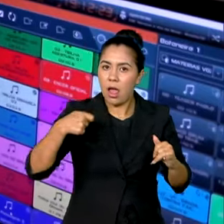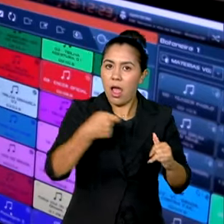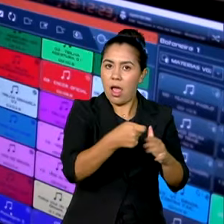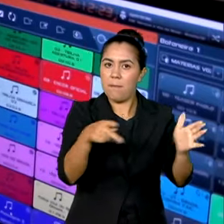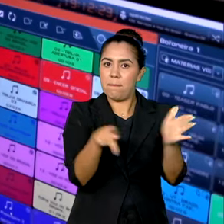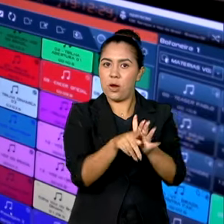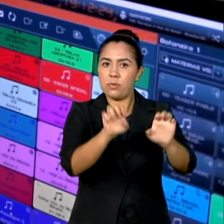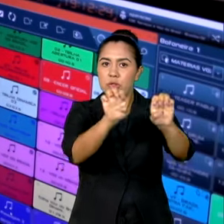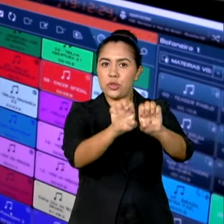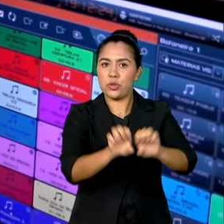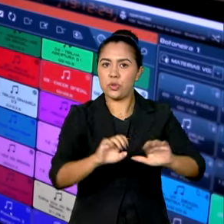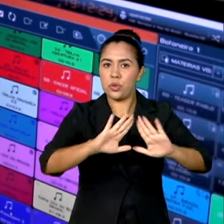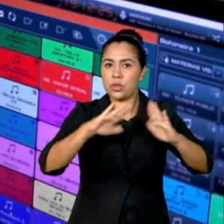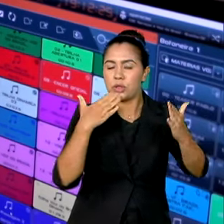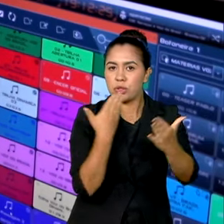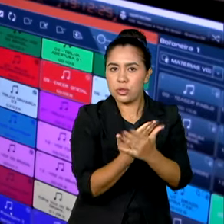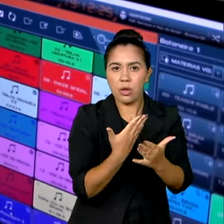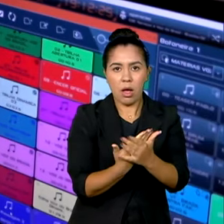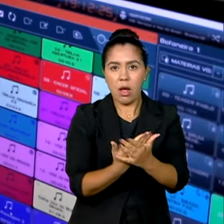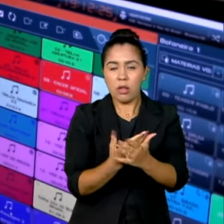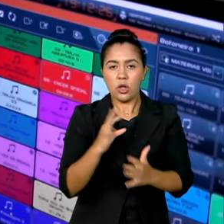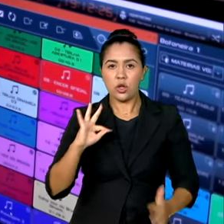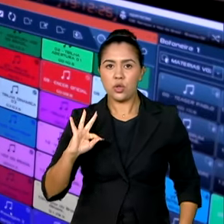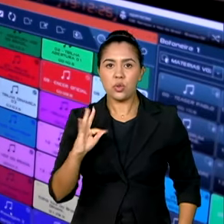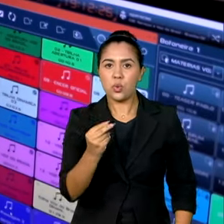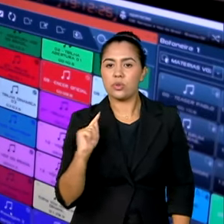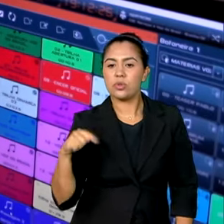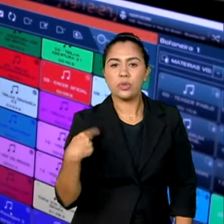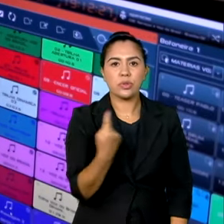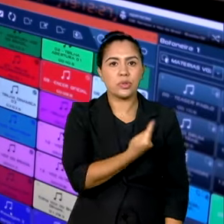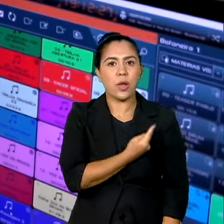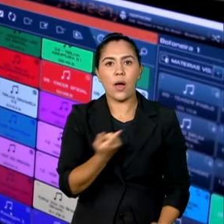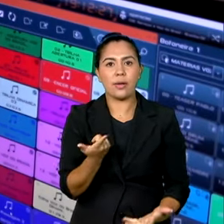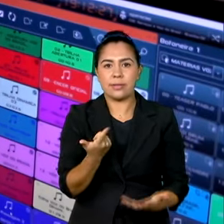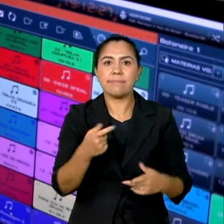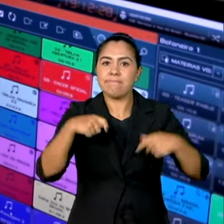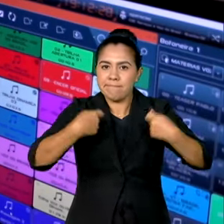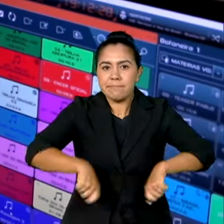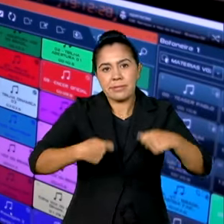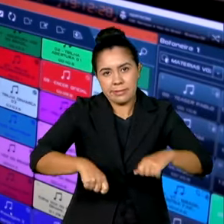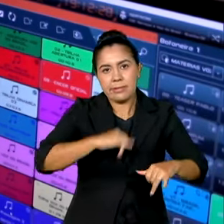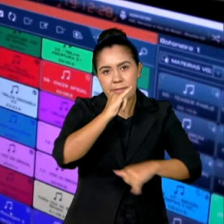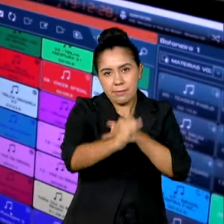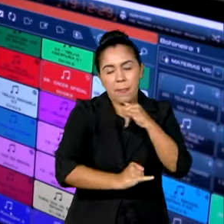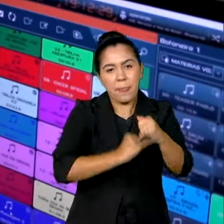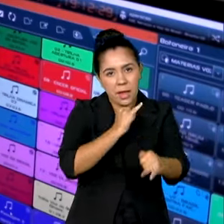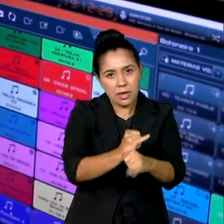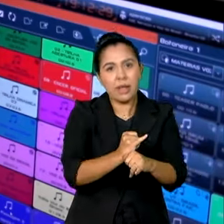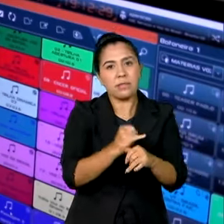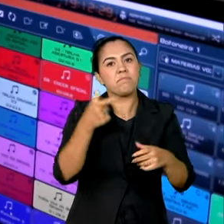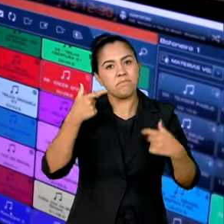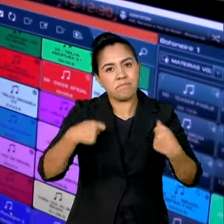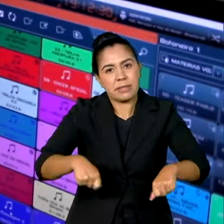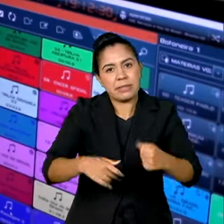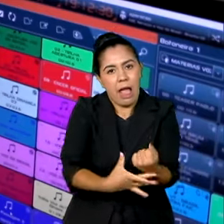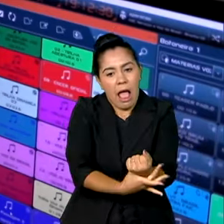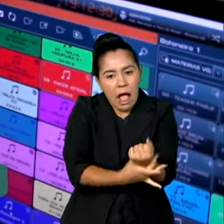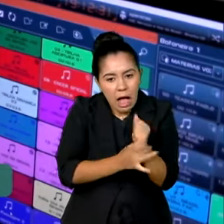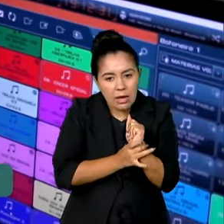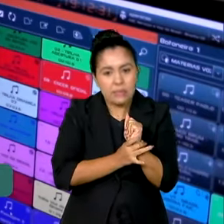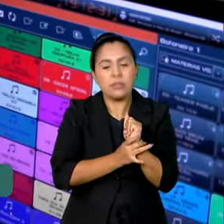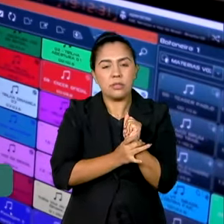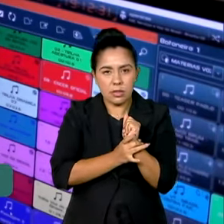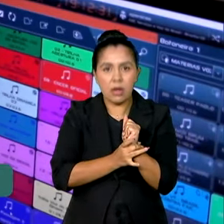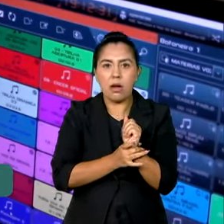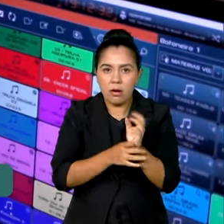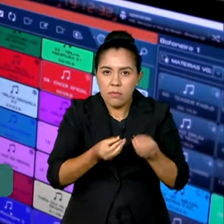da escola, né? Na vida de todos nós, a gente não consegue mais viver sem a tecnologia, sem a internet. Então, a gente precisa garantir que esteja à